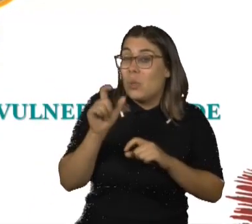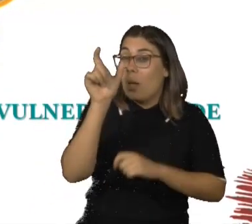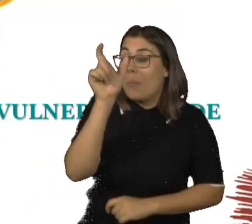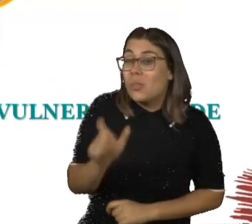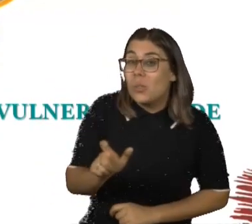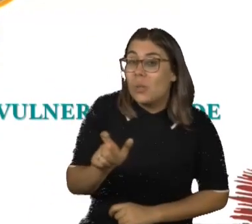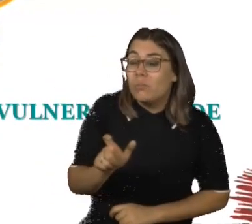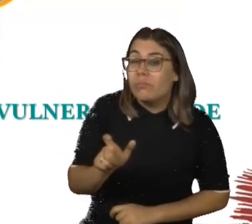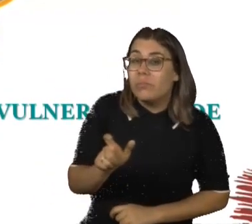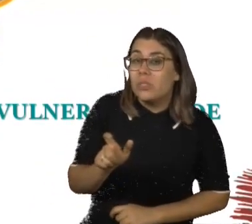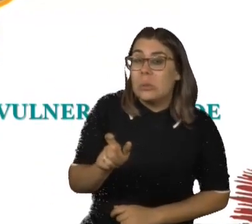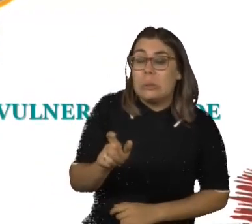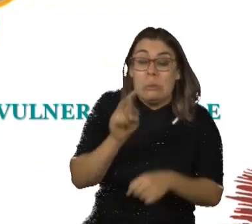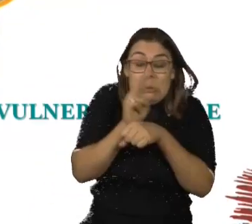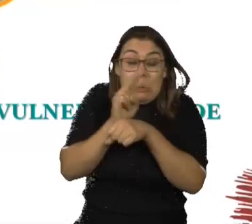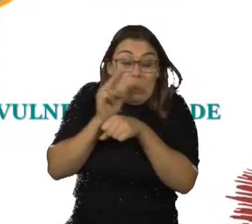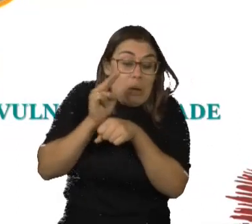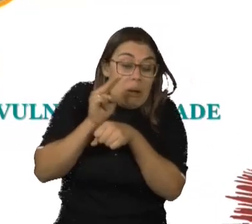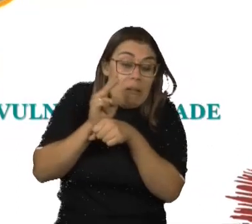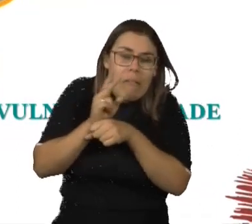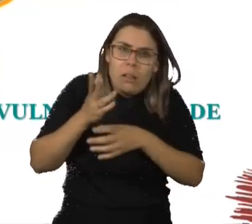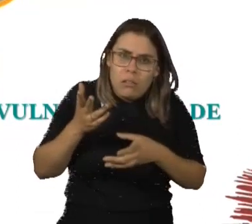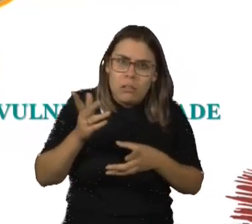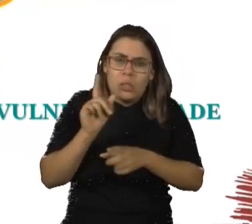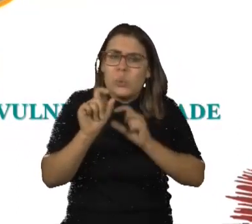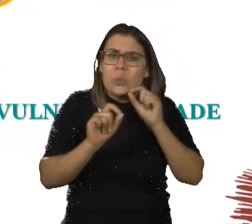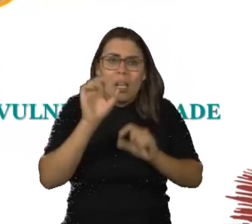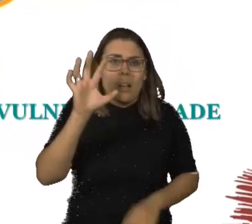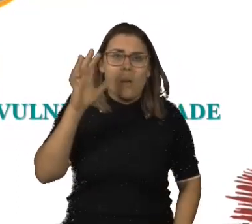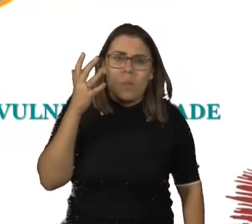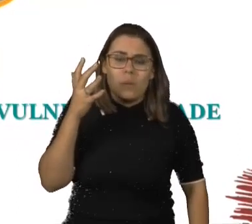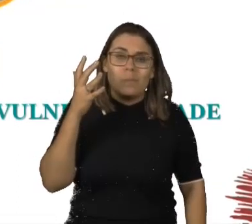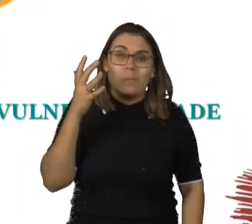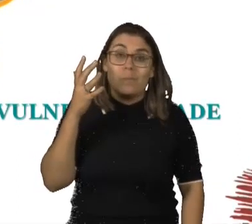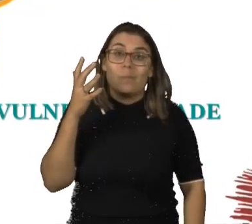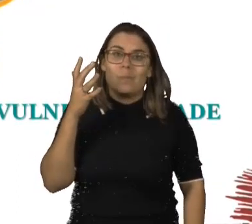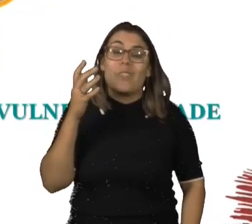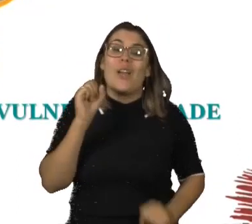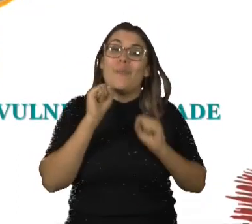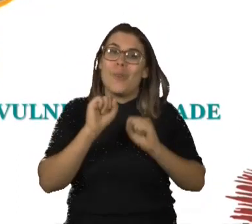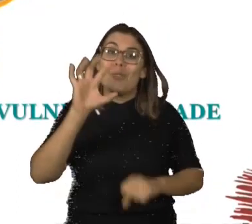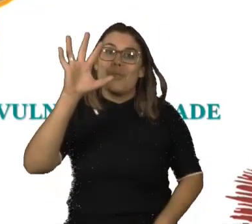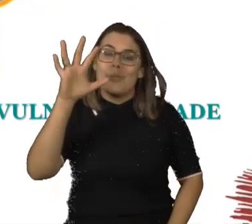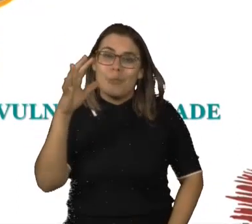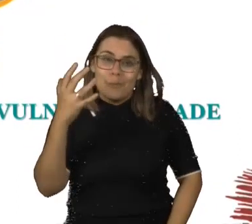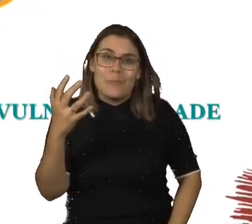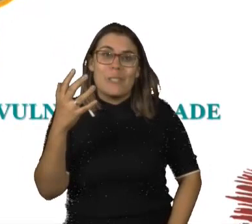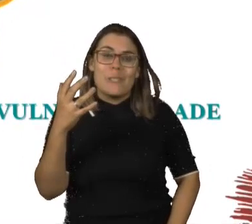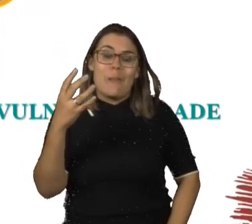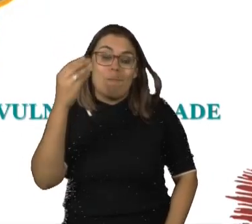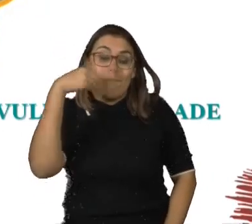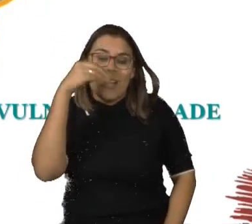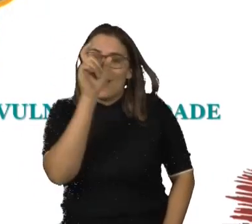teremos uma proteção excessiva. E aí nós geramos vulnerabilidade. Com isso, nós estamos dando a ele